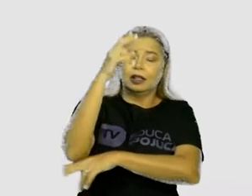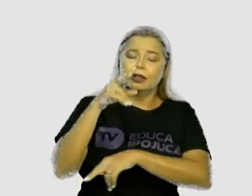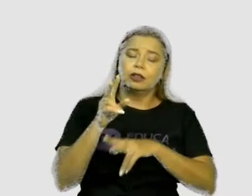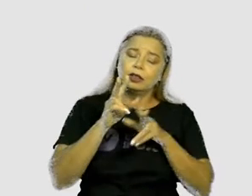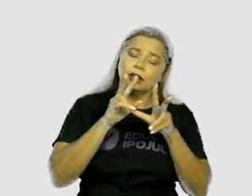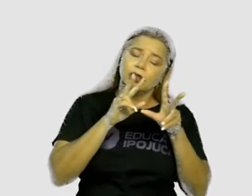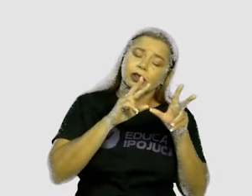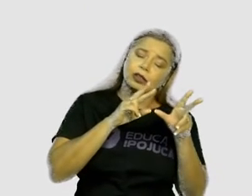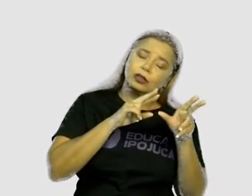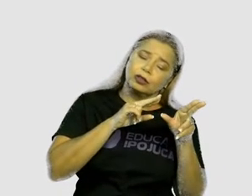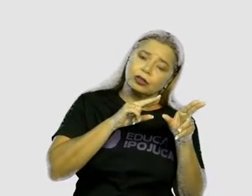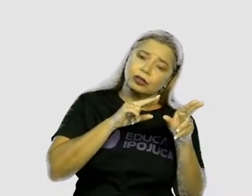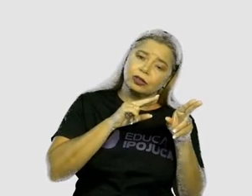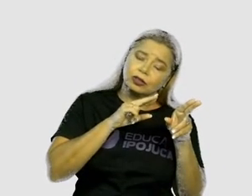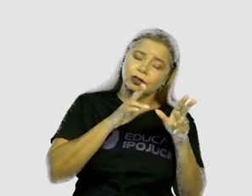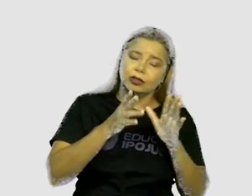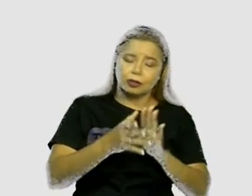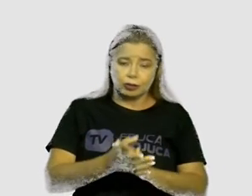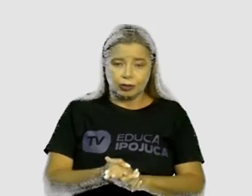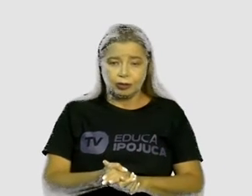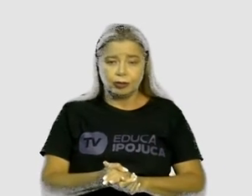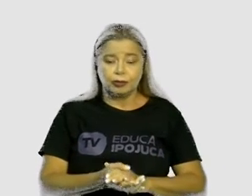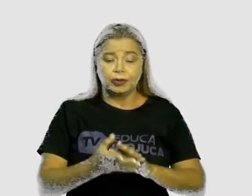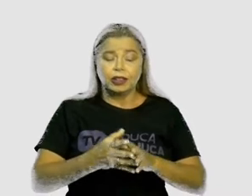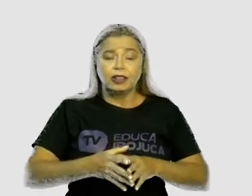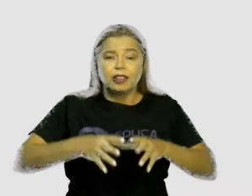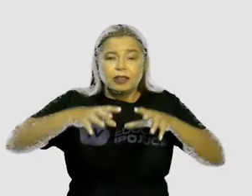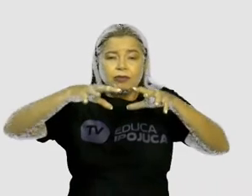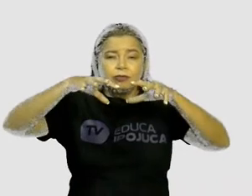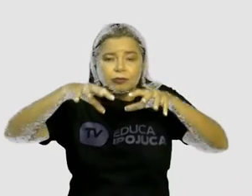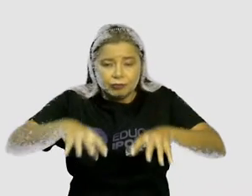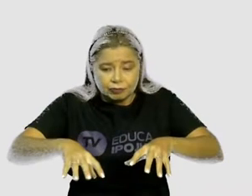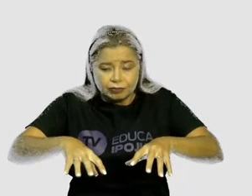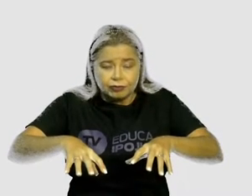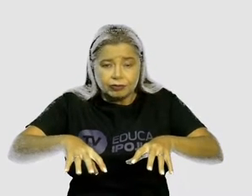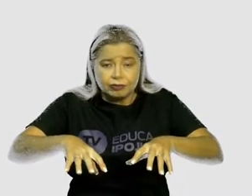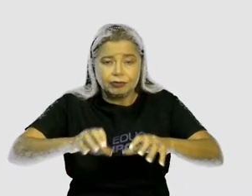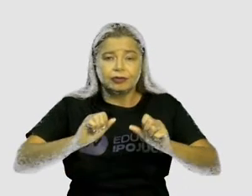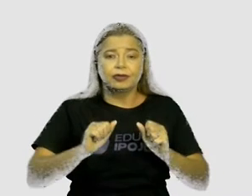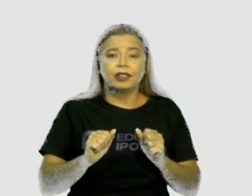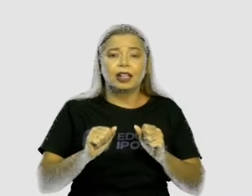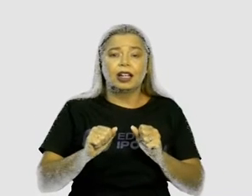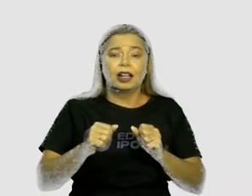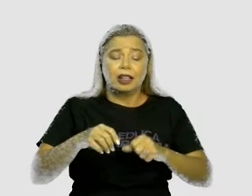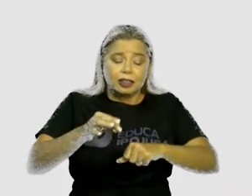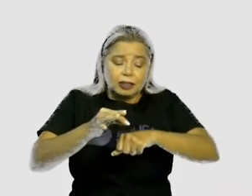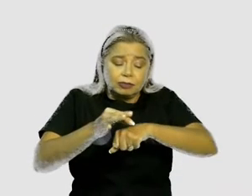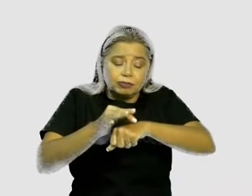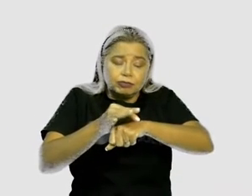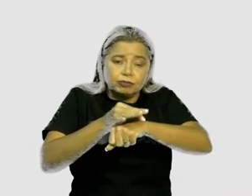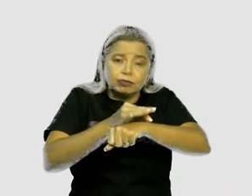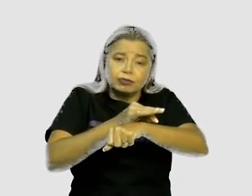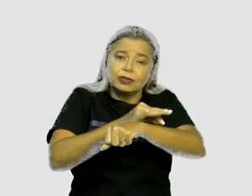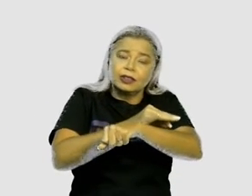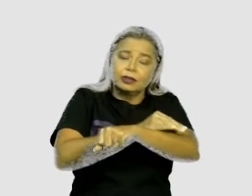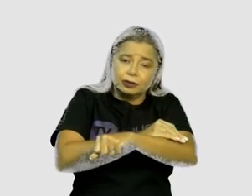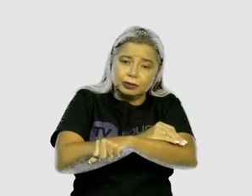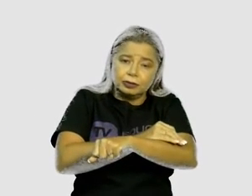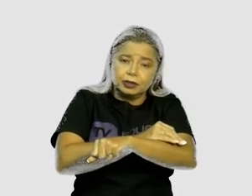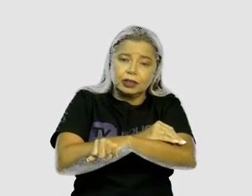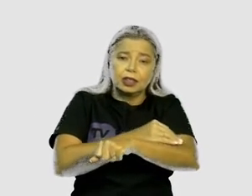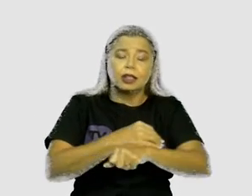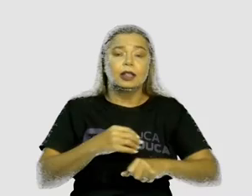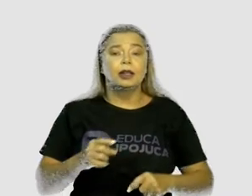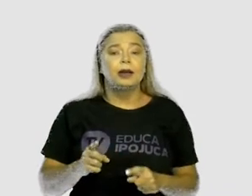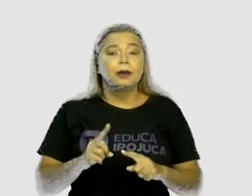dentro da mata e firmou as quatro patas em riba de um formigueiro. Já se sabe que a